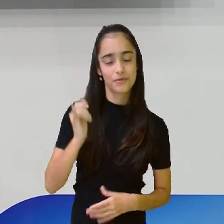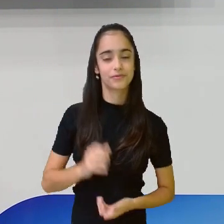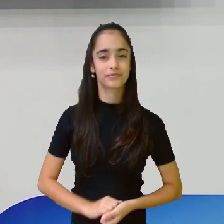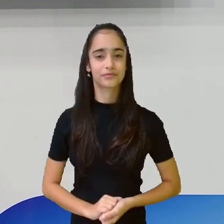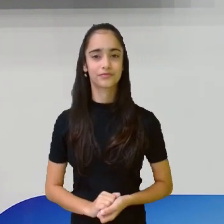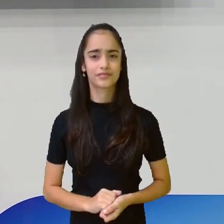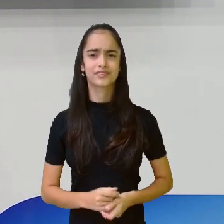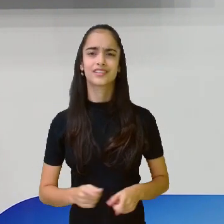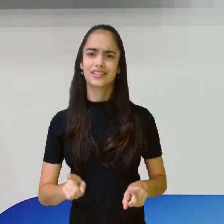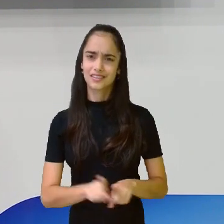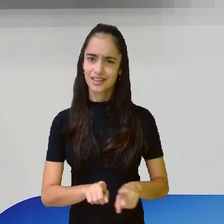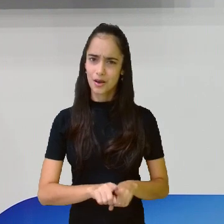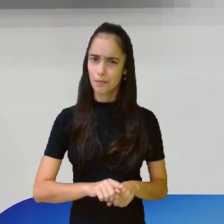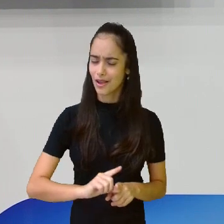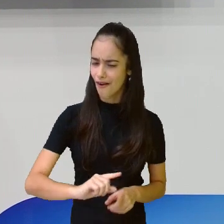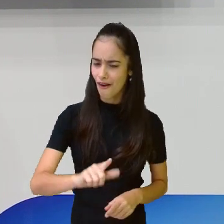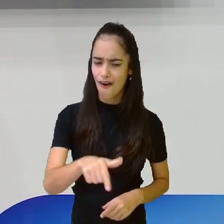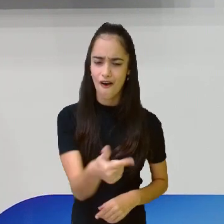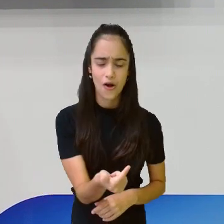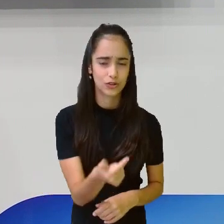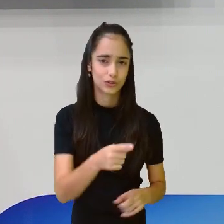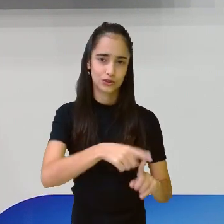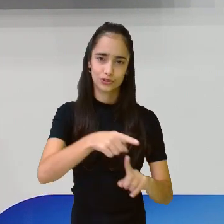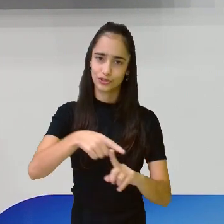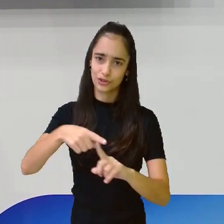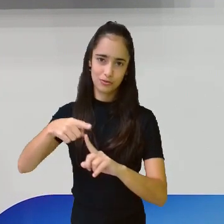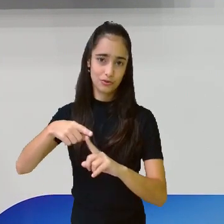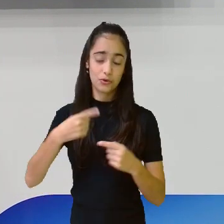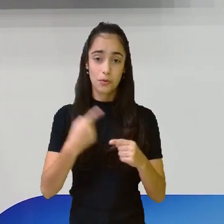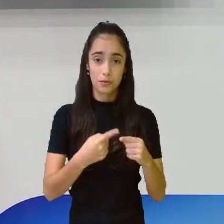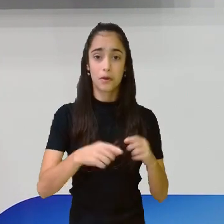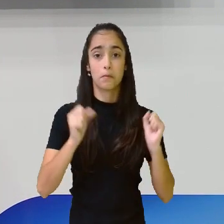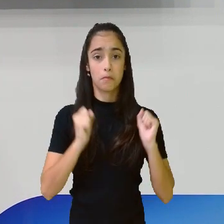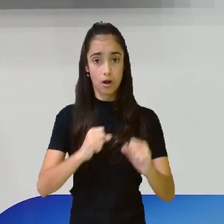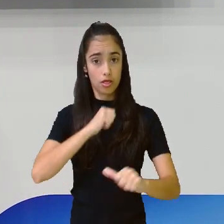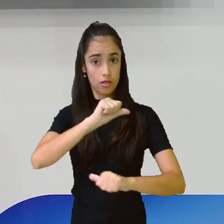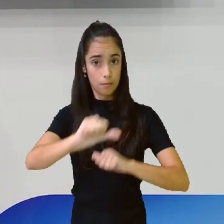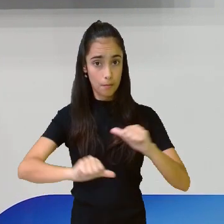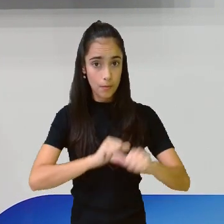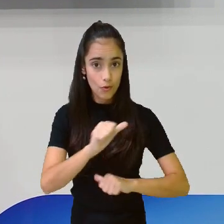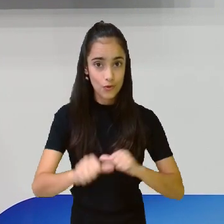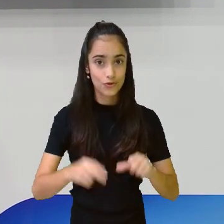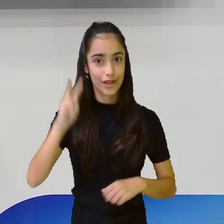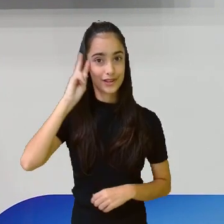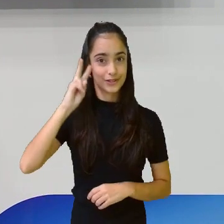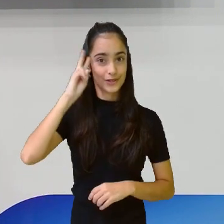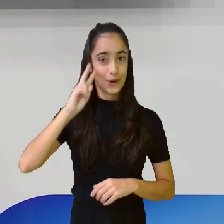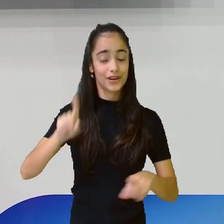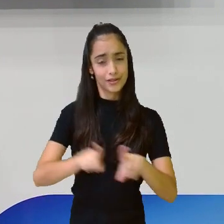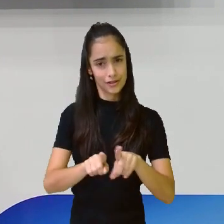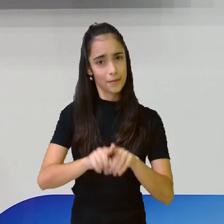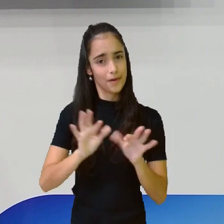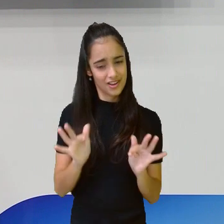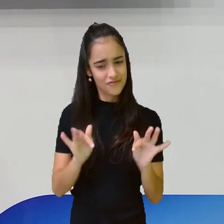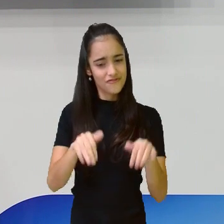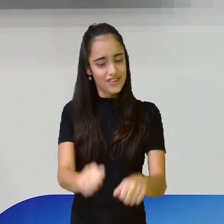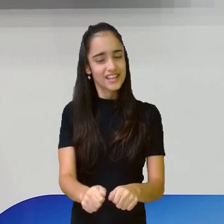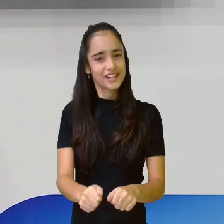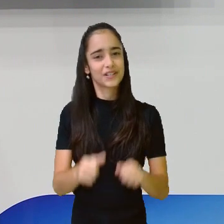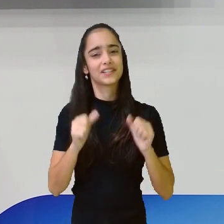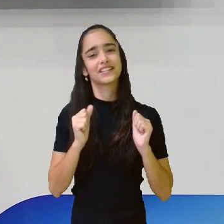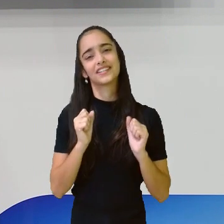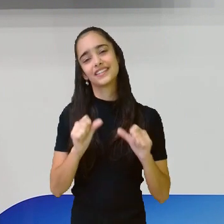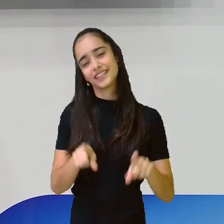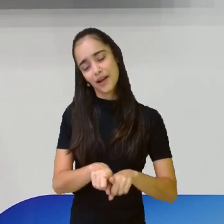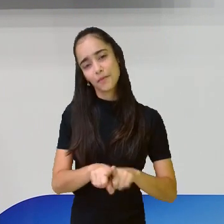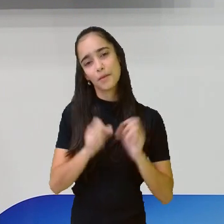outras fábulas. Porque muda-se a história, o final também vai se mudar a moral dela. Então, você